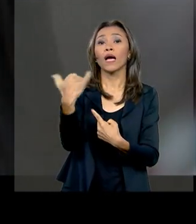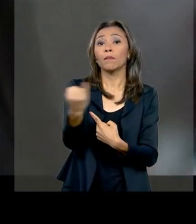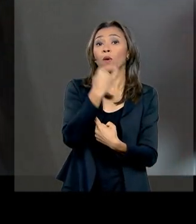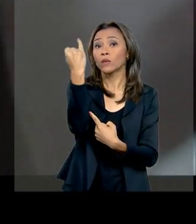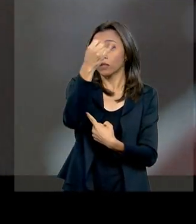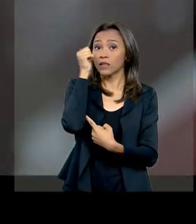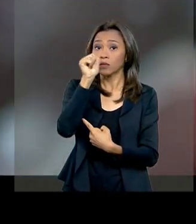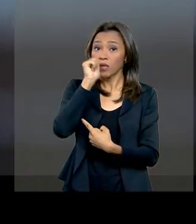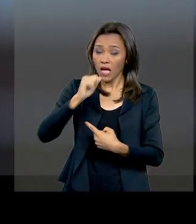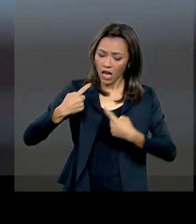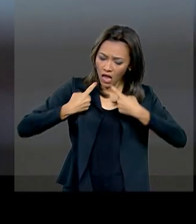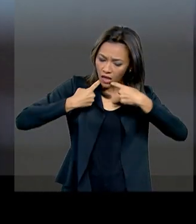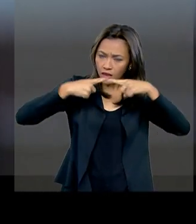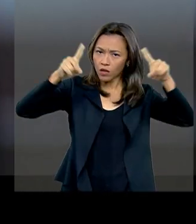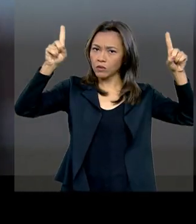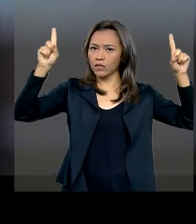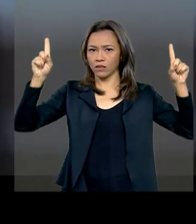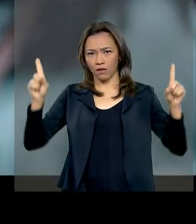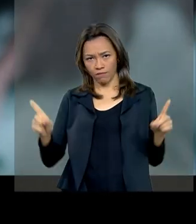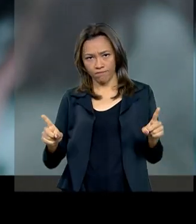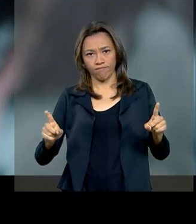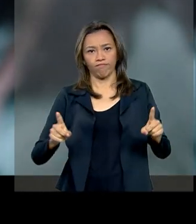mulheres terem voz e denunciarem.